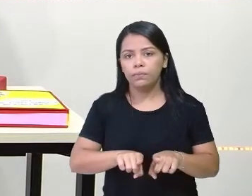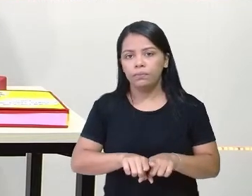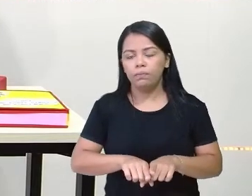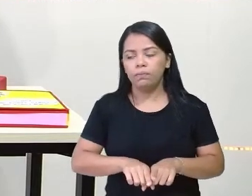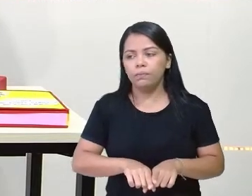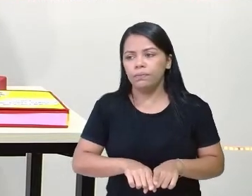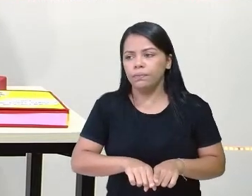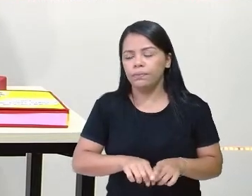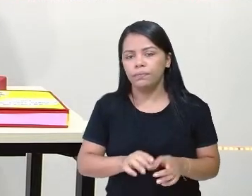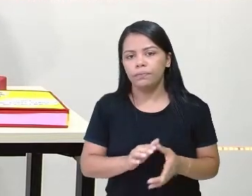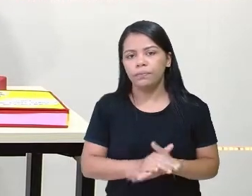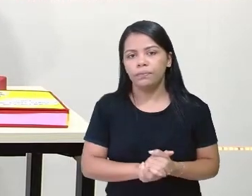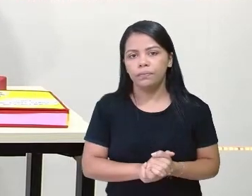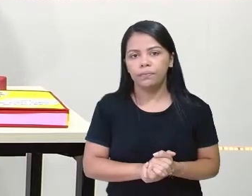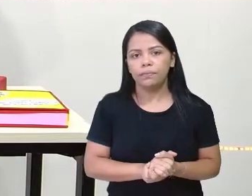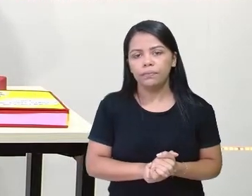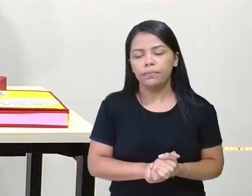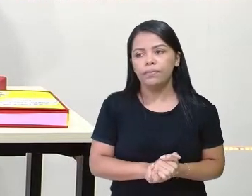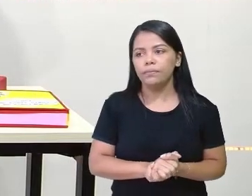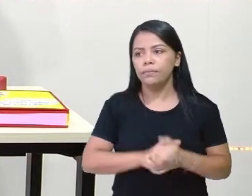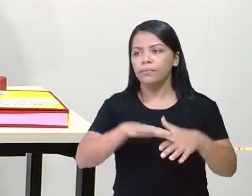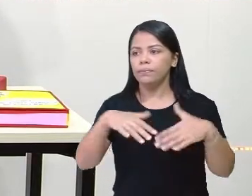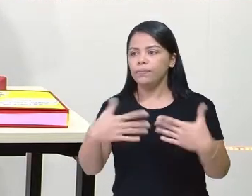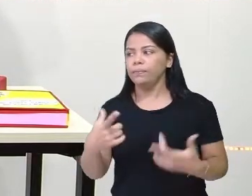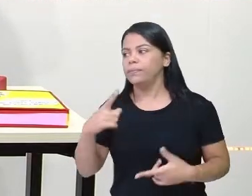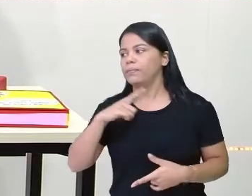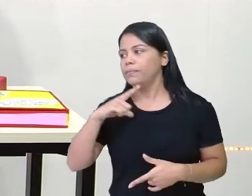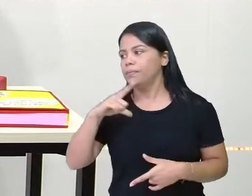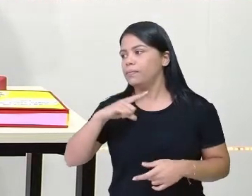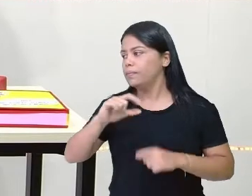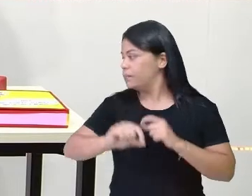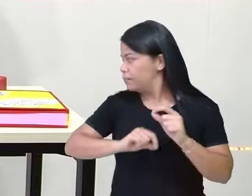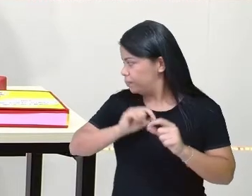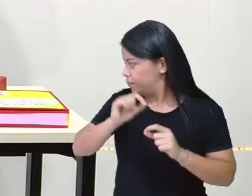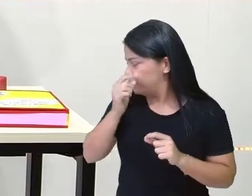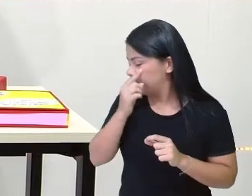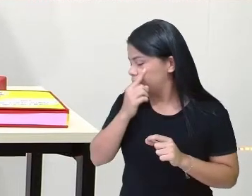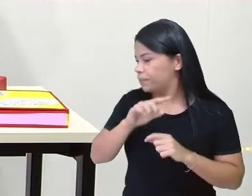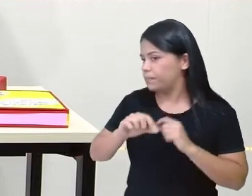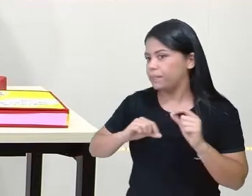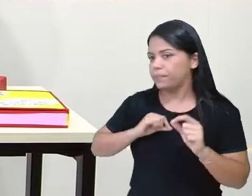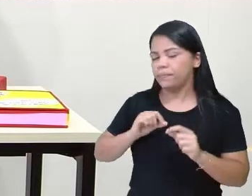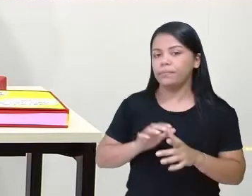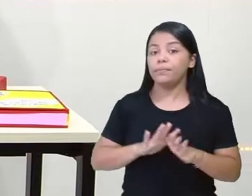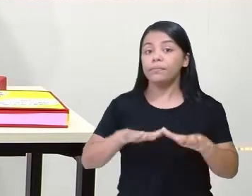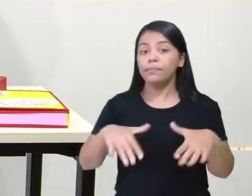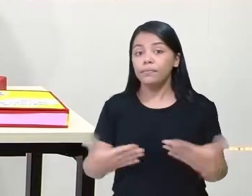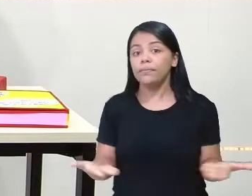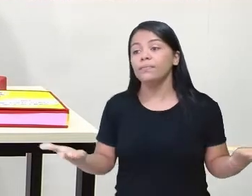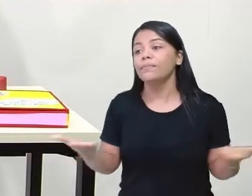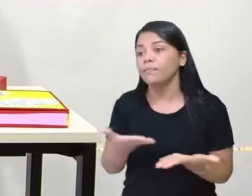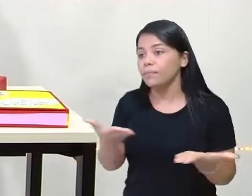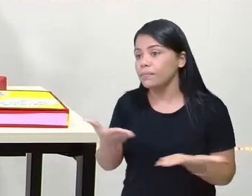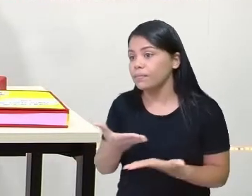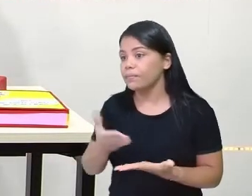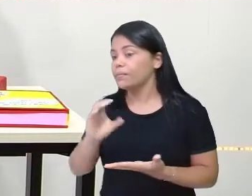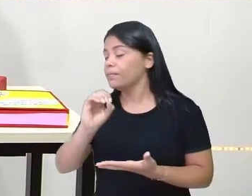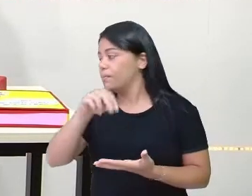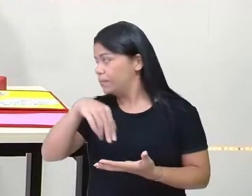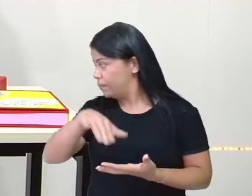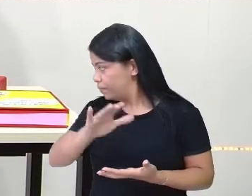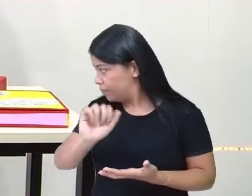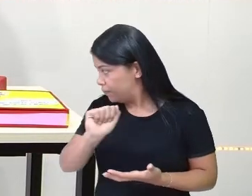de um só pulo, pulou em cima do calango. E a onça, também